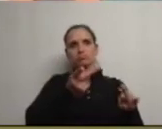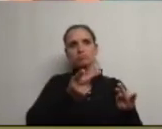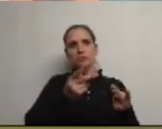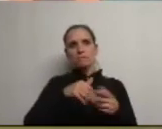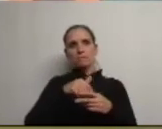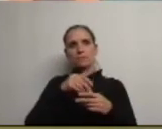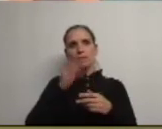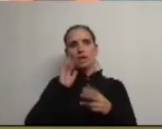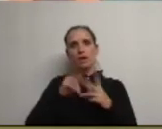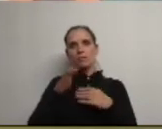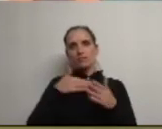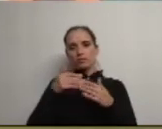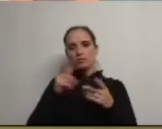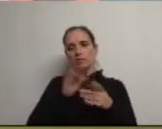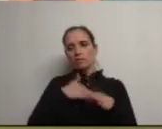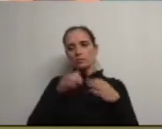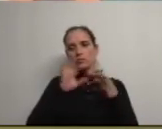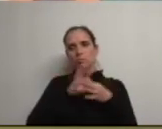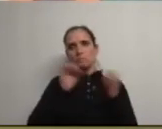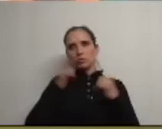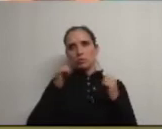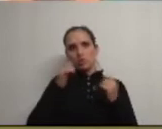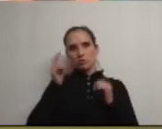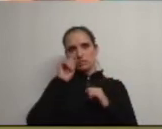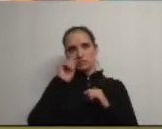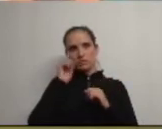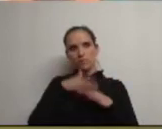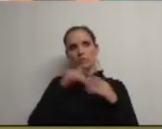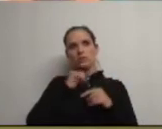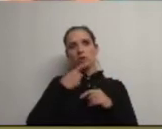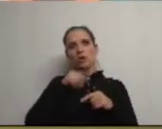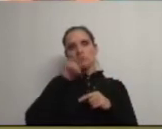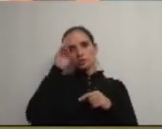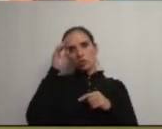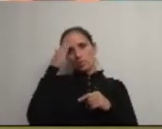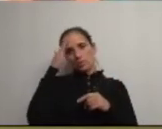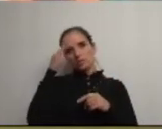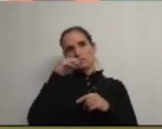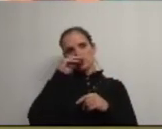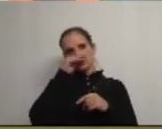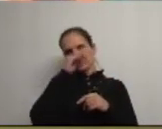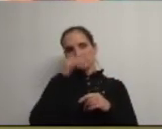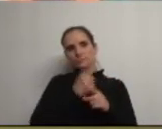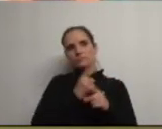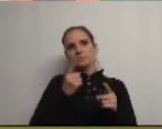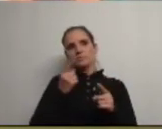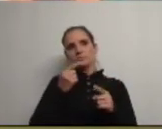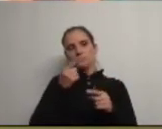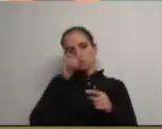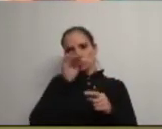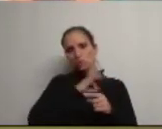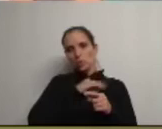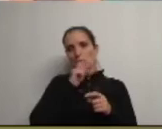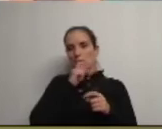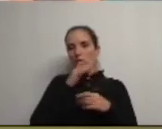a câmara exerce as não faz protocolos e exercemos as nossas competências porque é que é? porque o senhor entende que